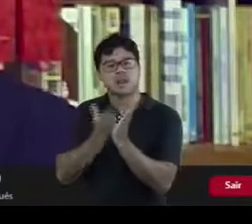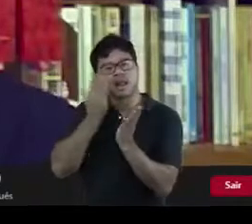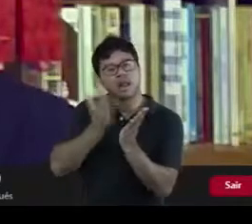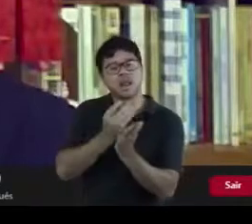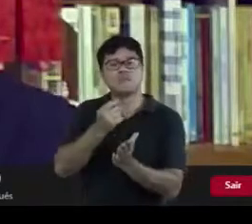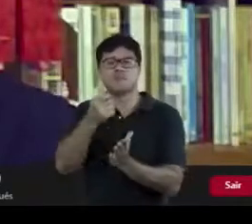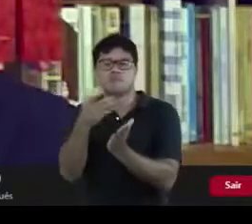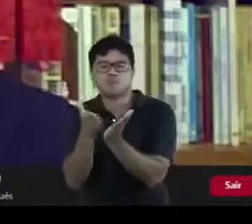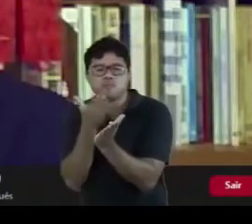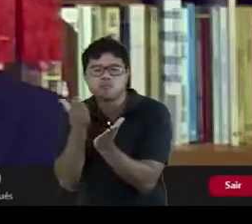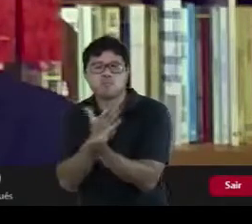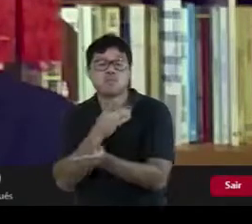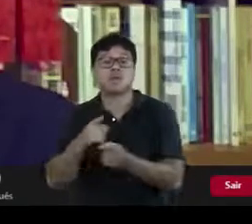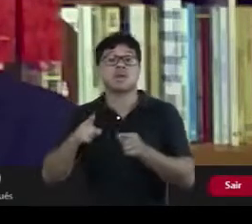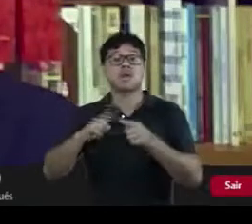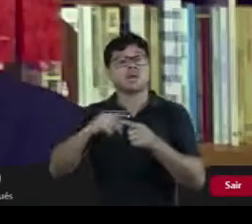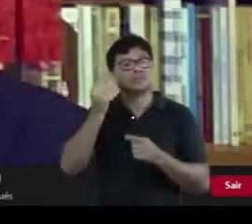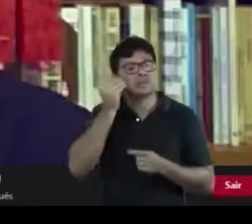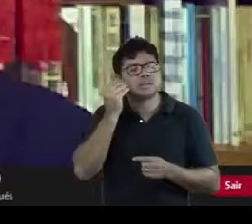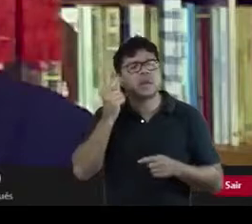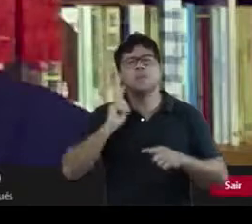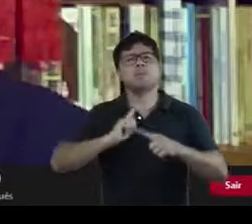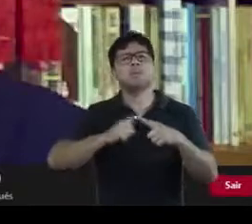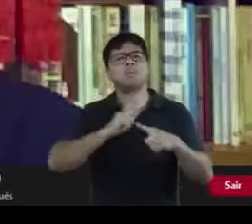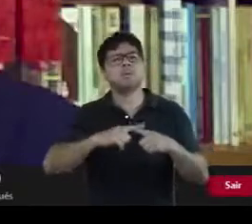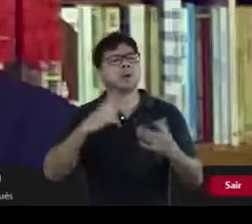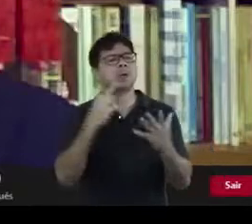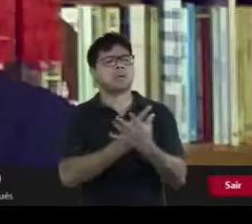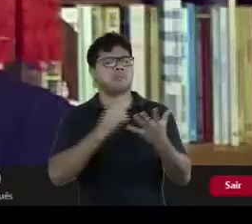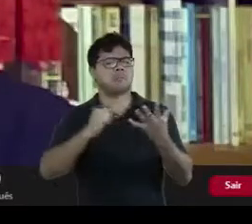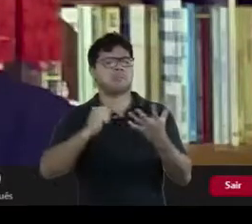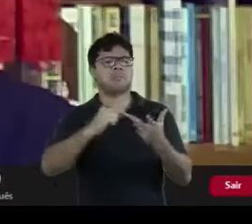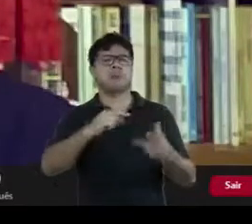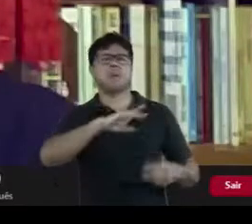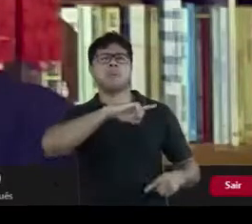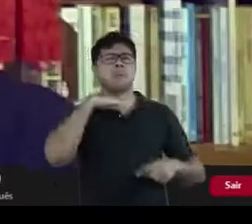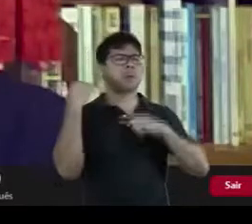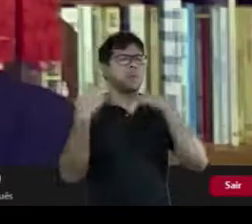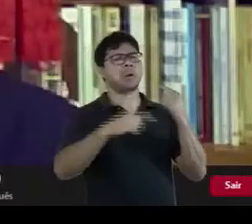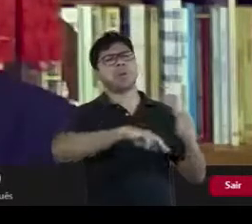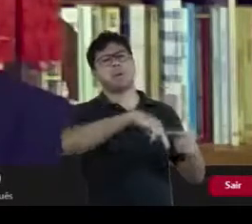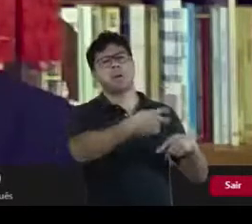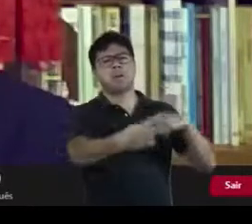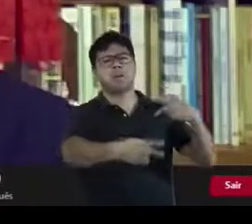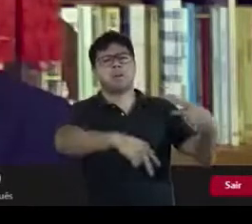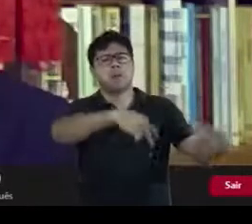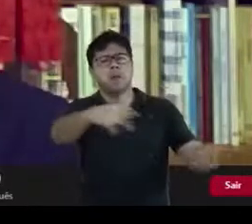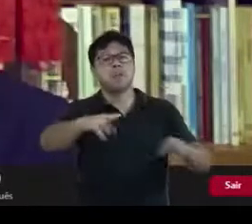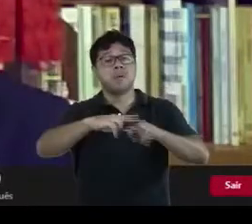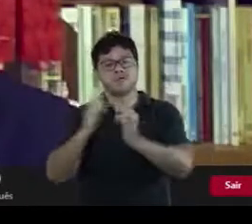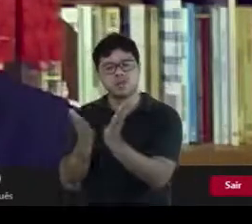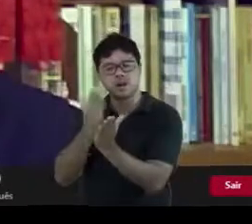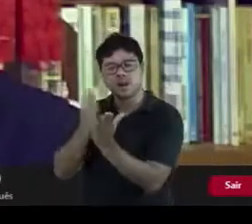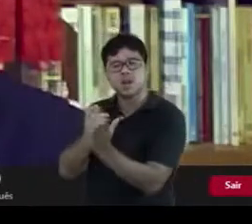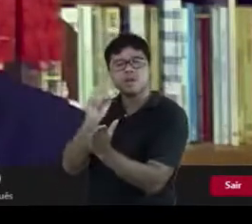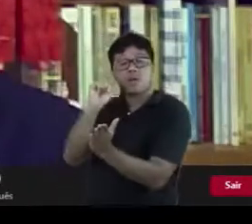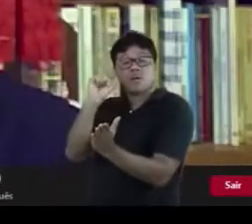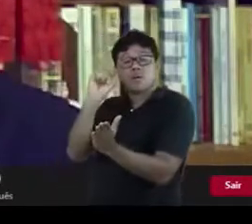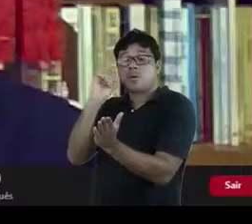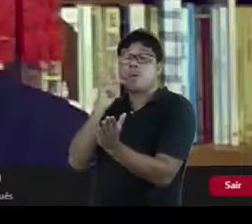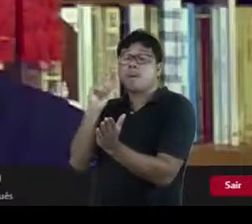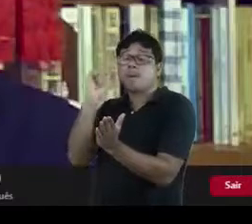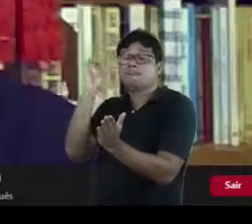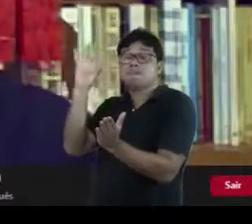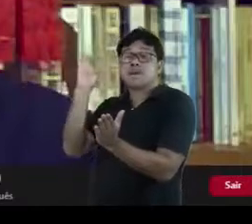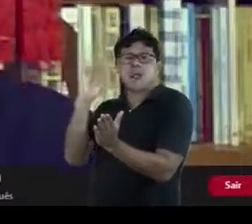Richard Burton, de perquerir as razões para o assassinato em série por causa de uma edição raríssima de O Corvo, de Edgar